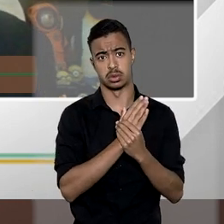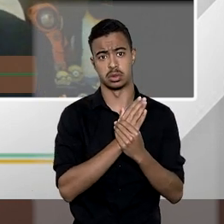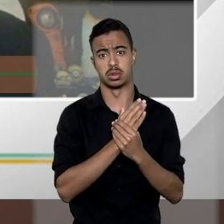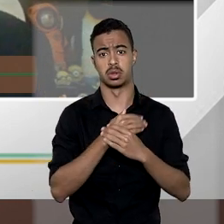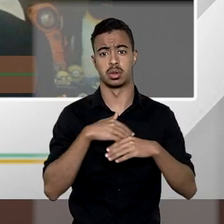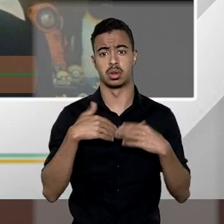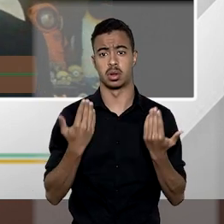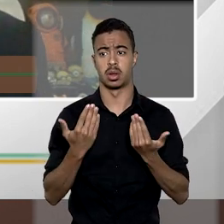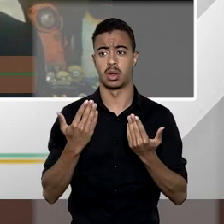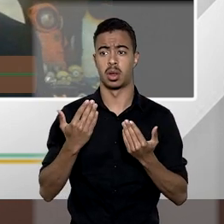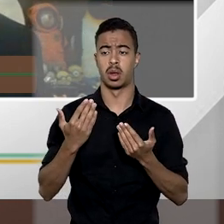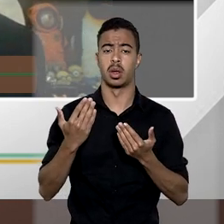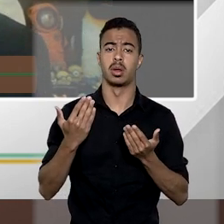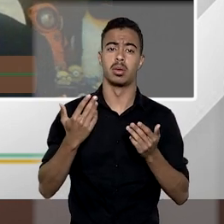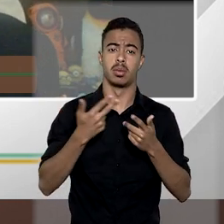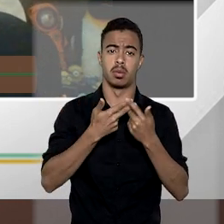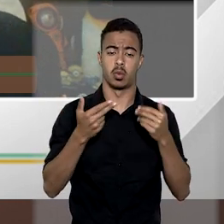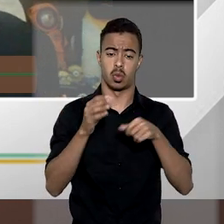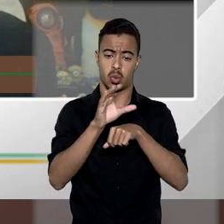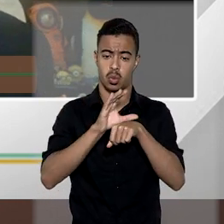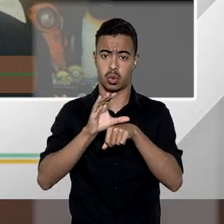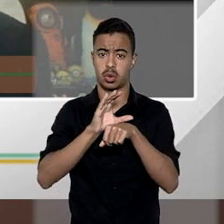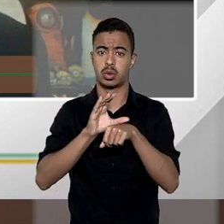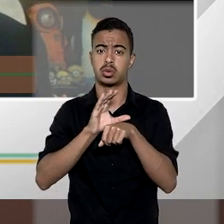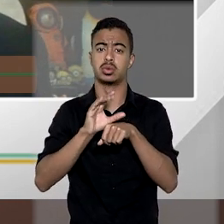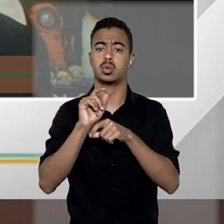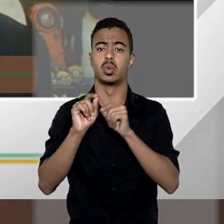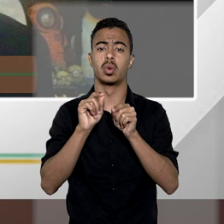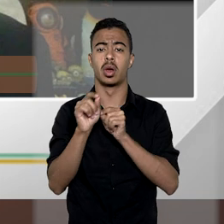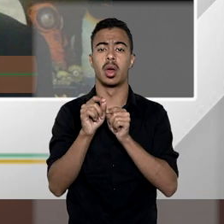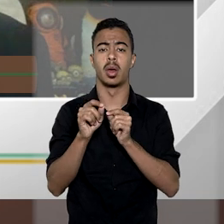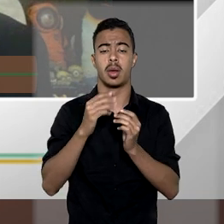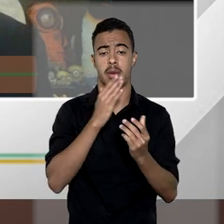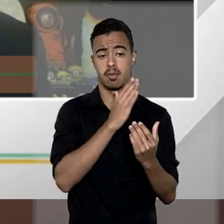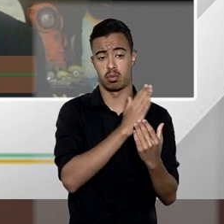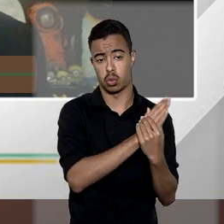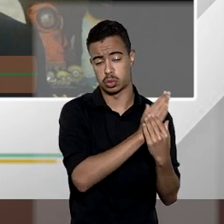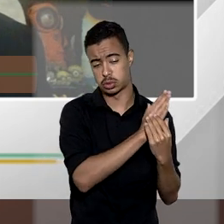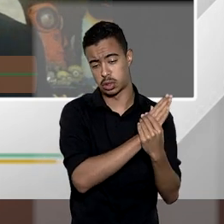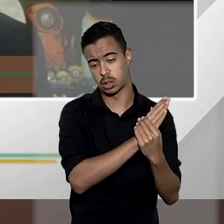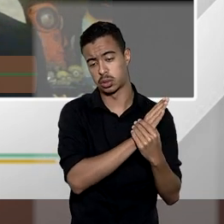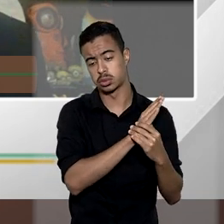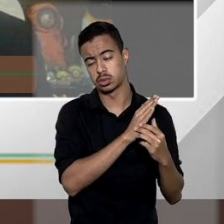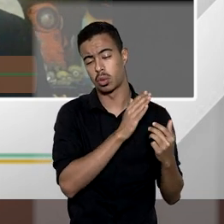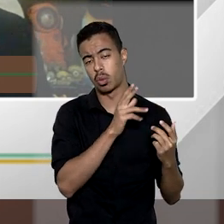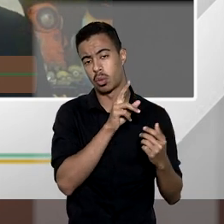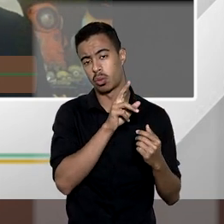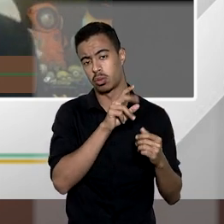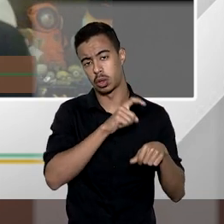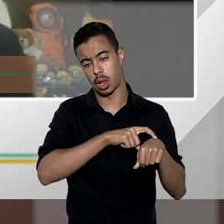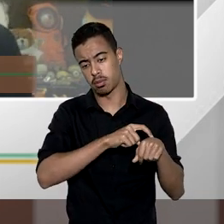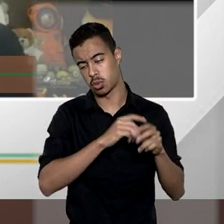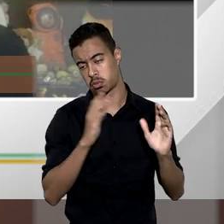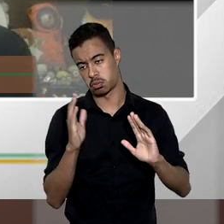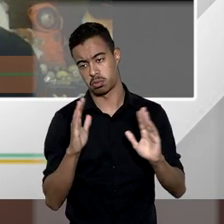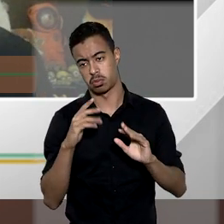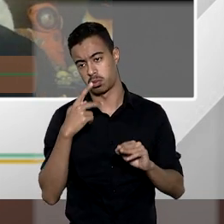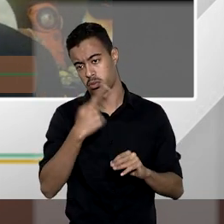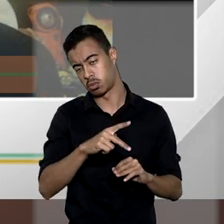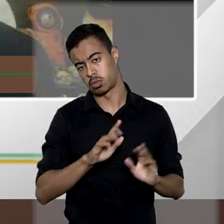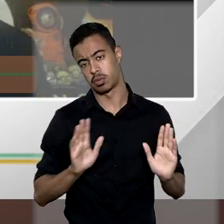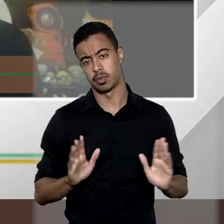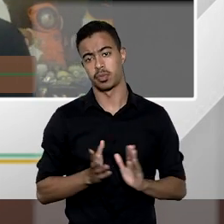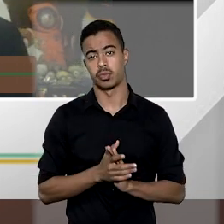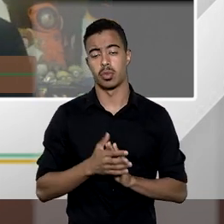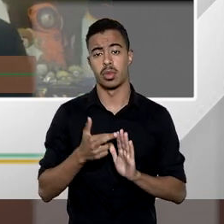bem como do princípio constitucional da duração razoável do processo de regra a regra processual é